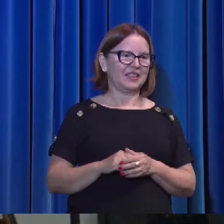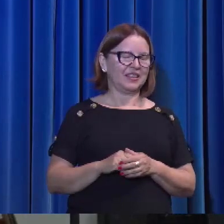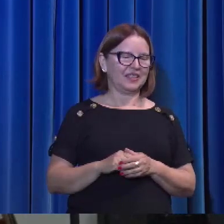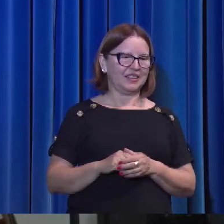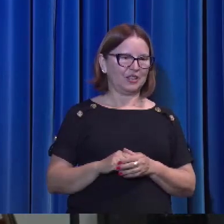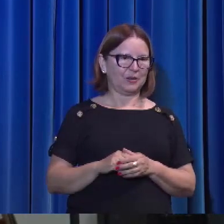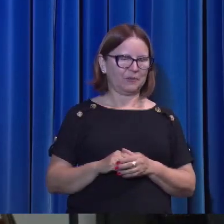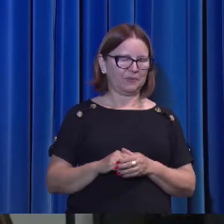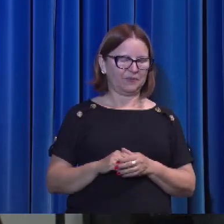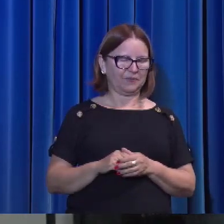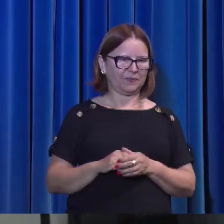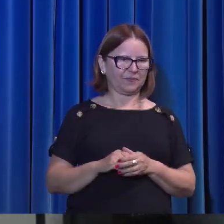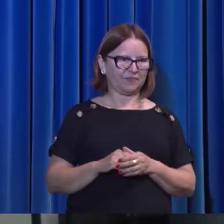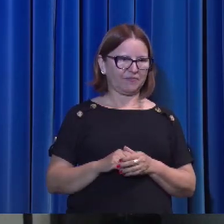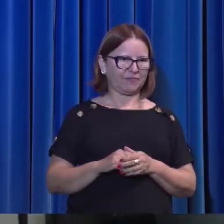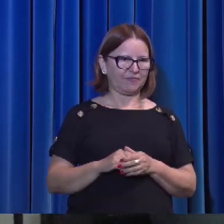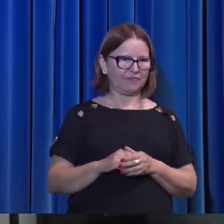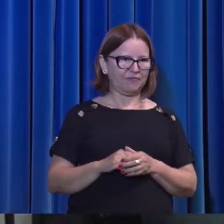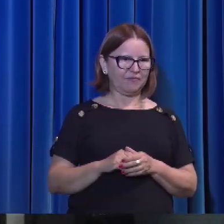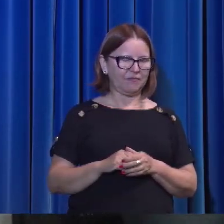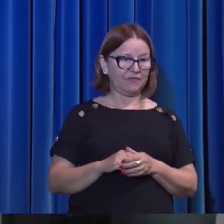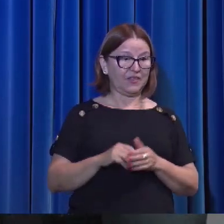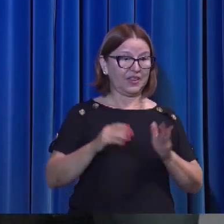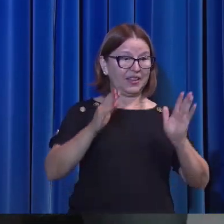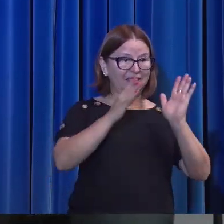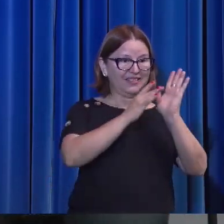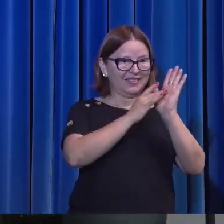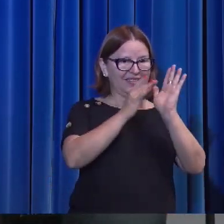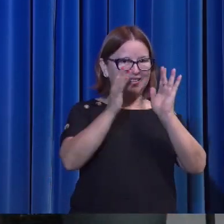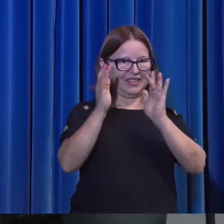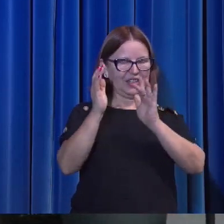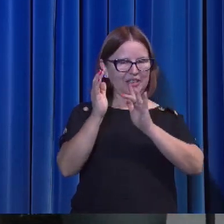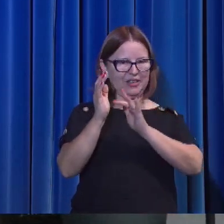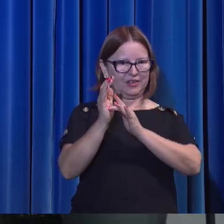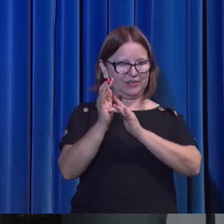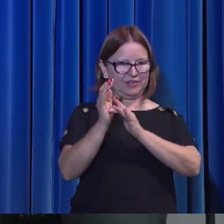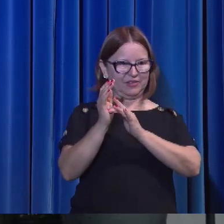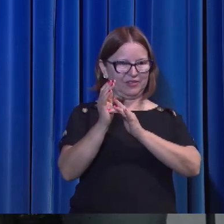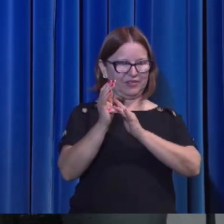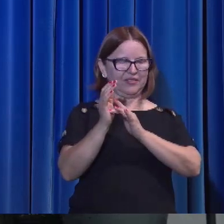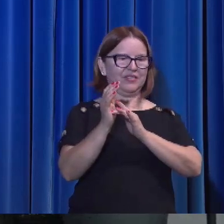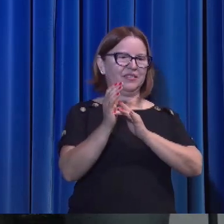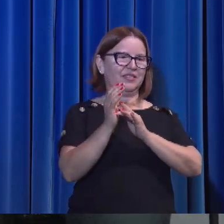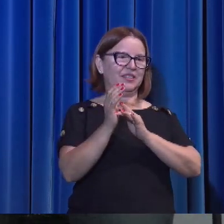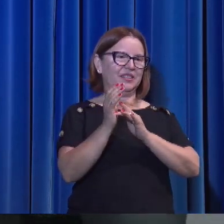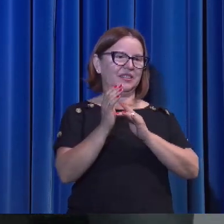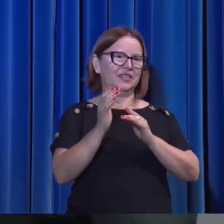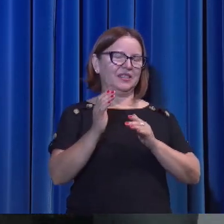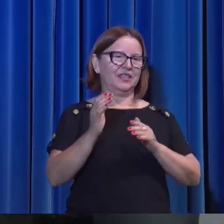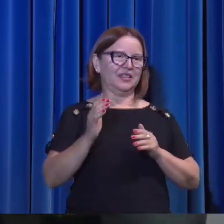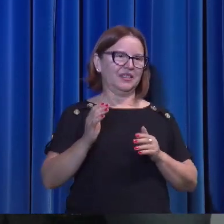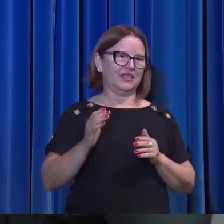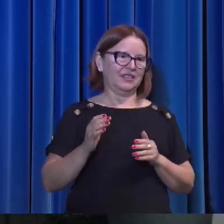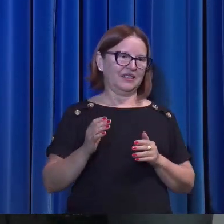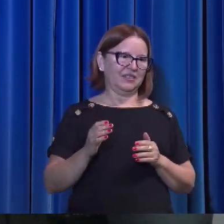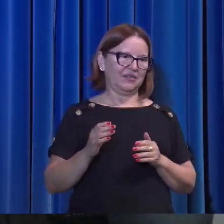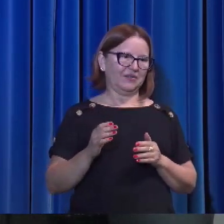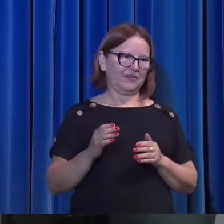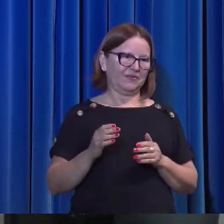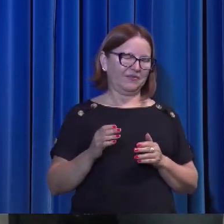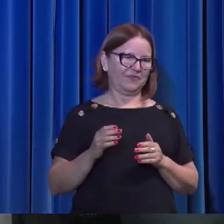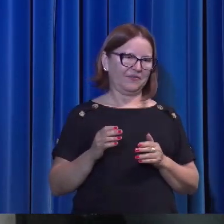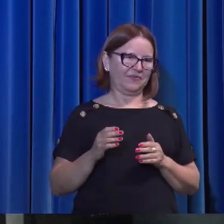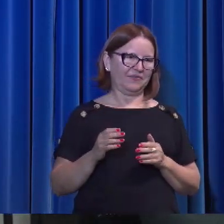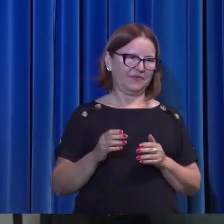se torna imanente. Jesus, um corpo. E agora, ele se torna interior.